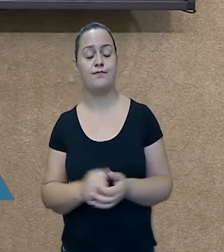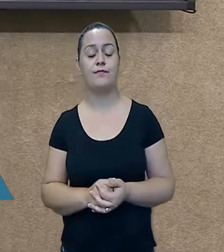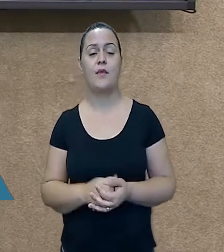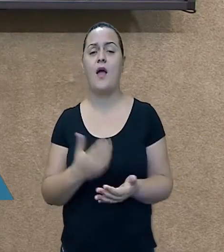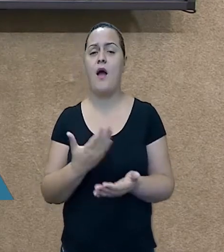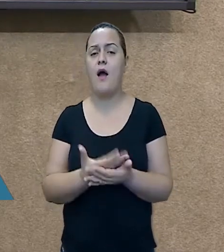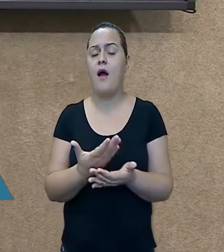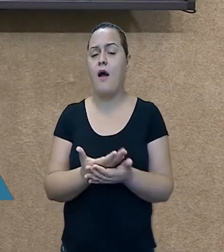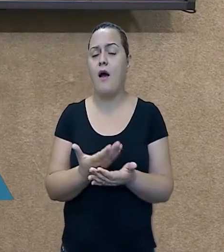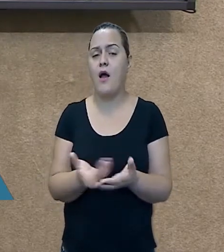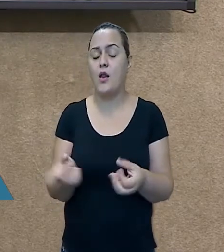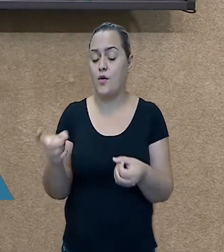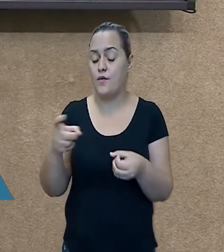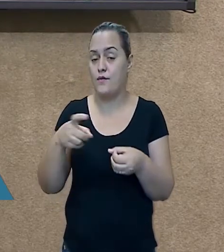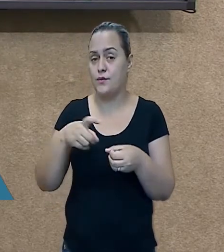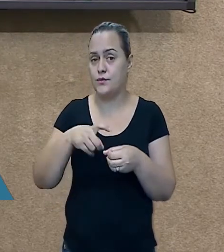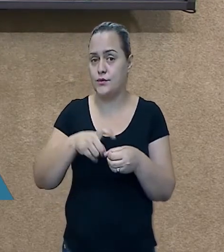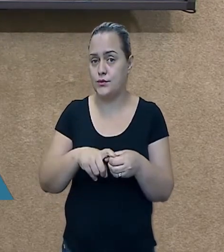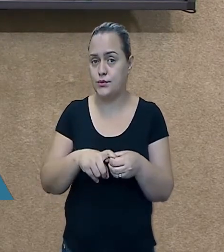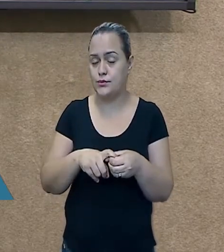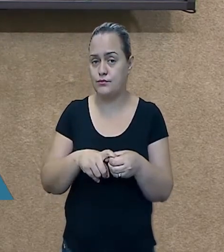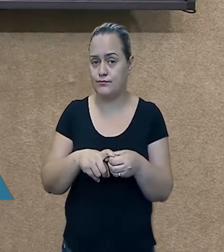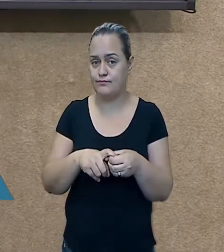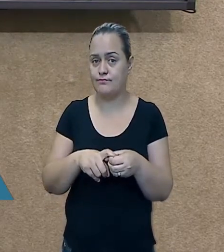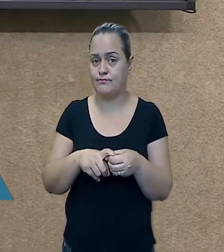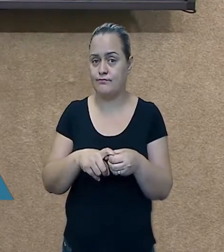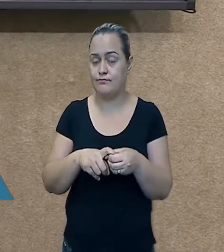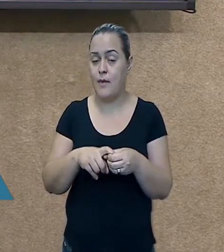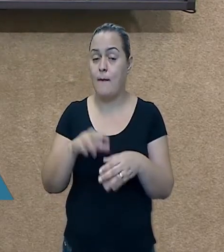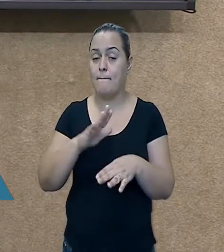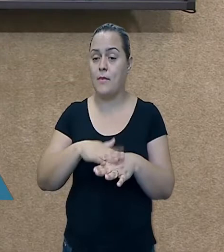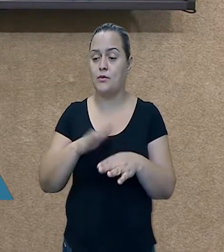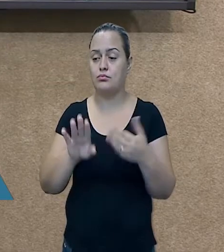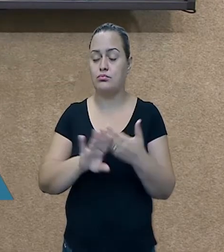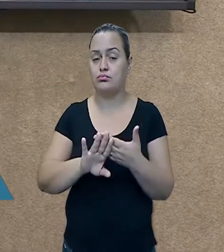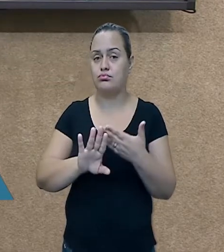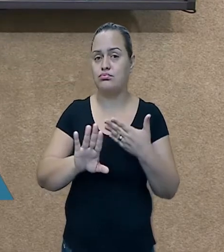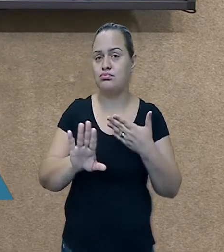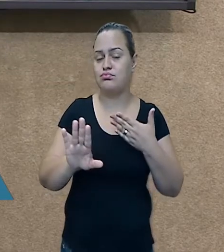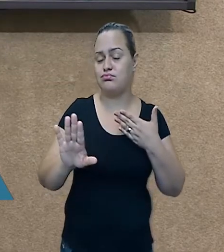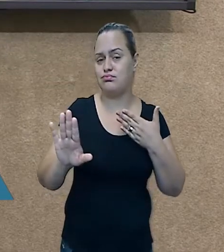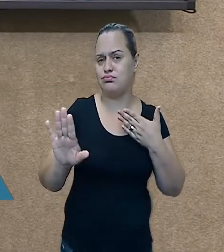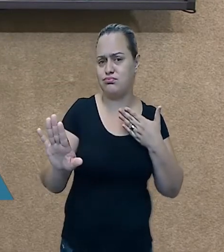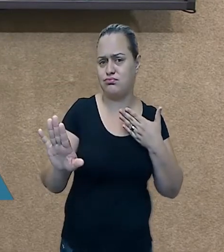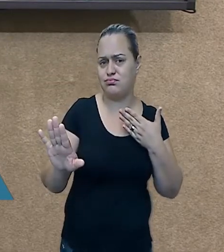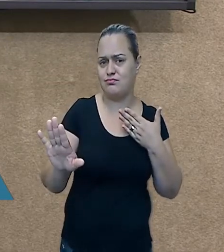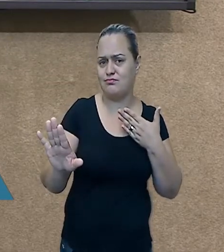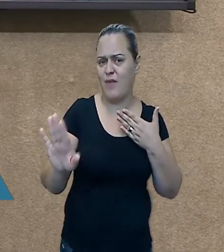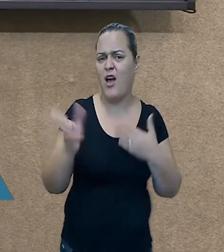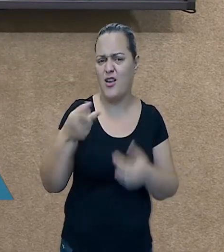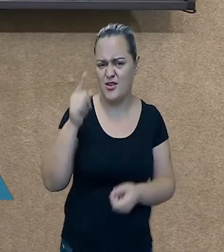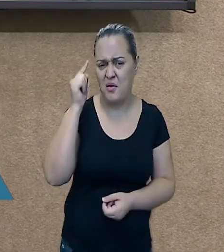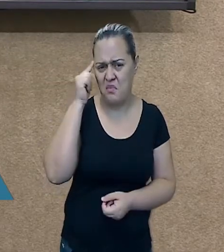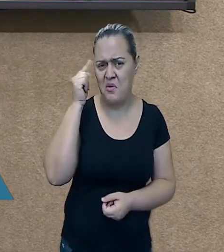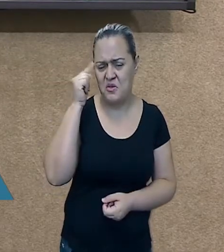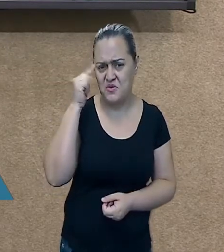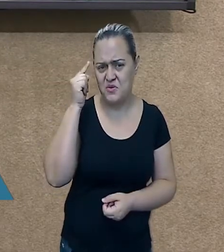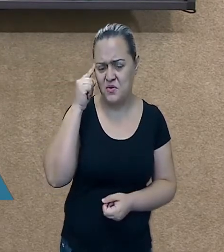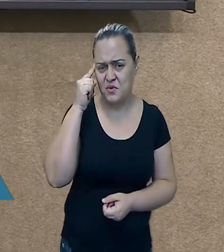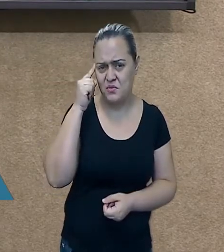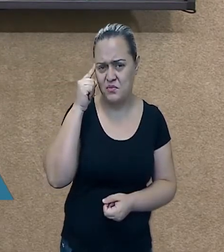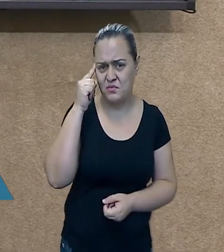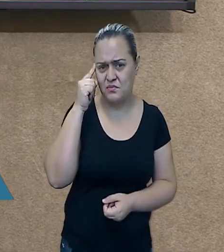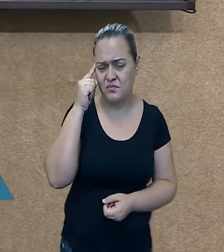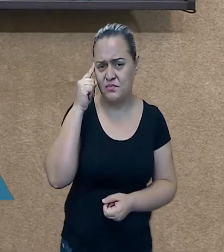voltando a nossa aula? Vocês já pararam para pensar de que forma que está voltando? Está voltando de forma